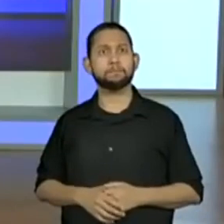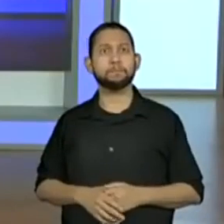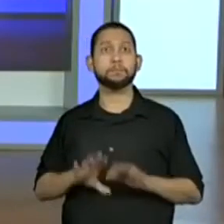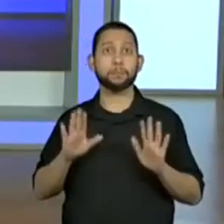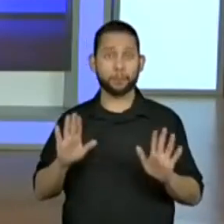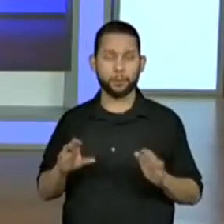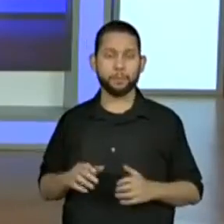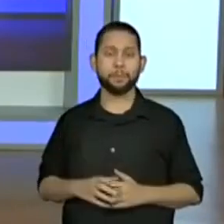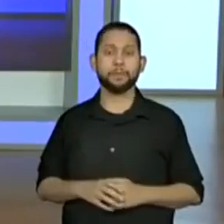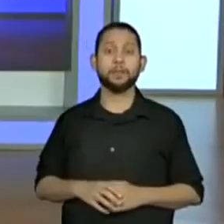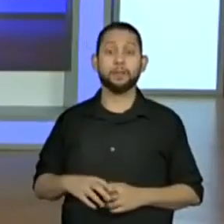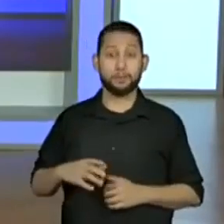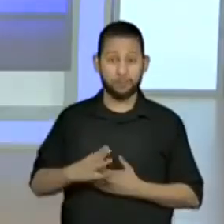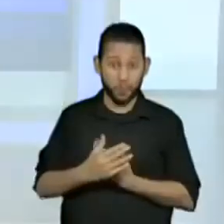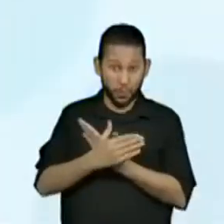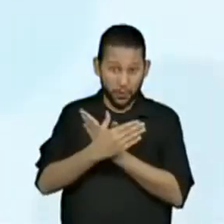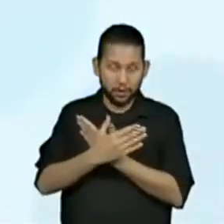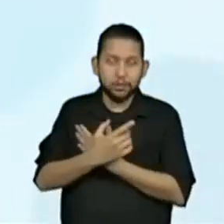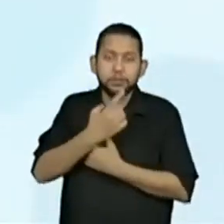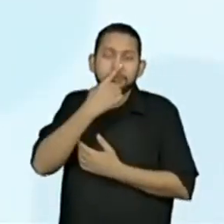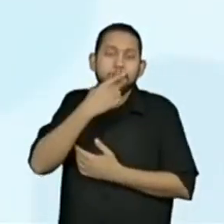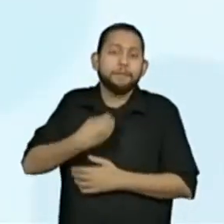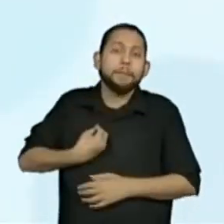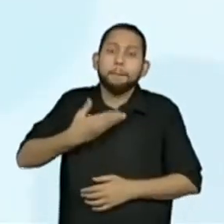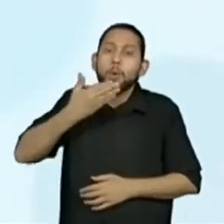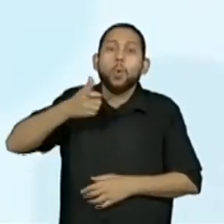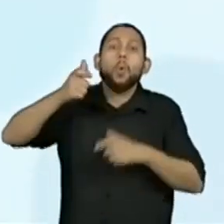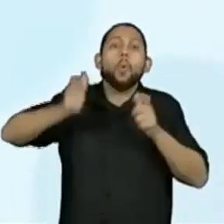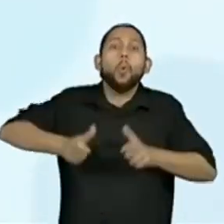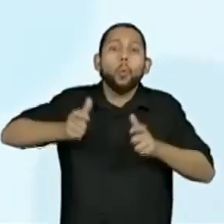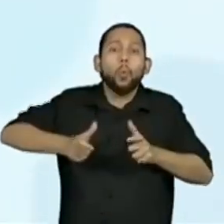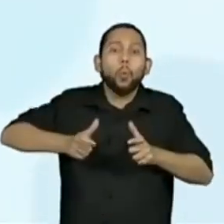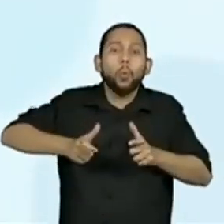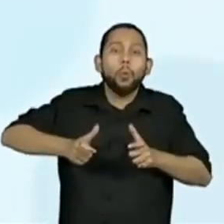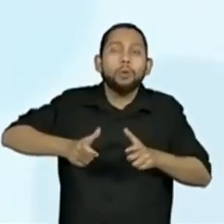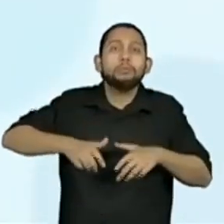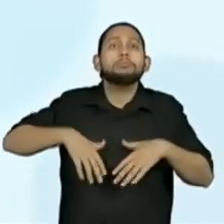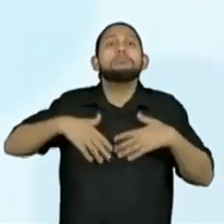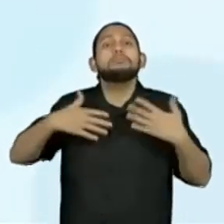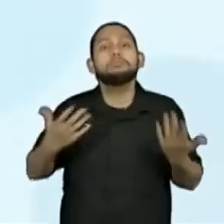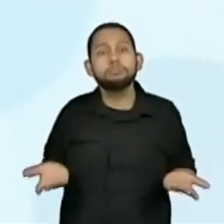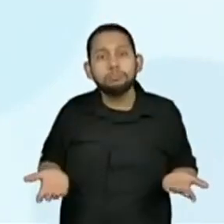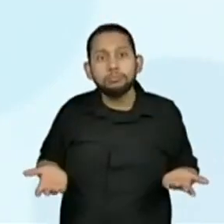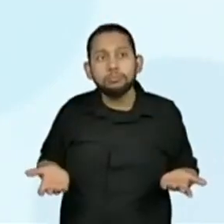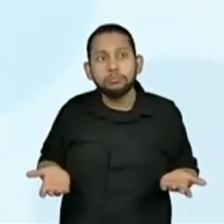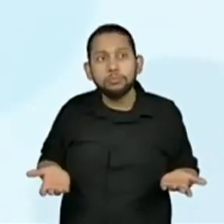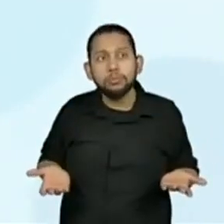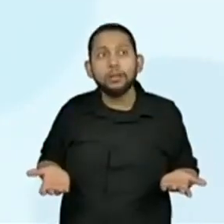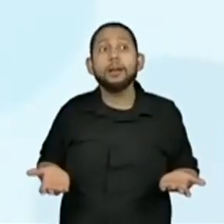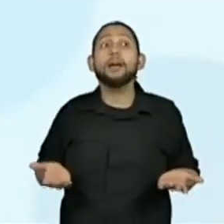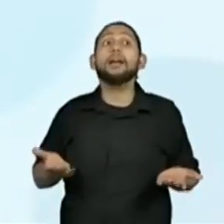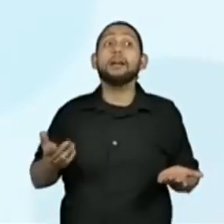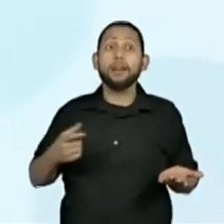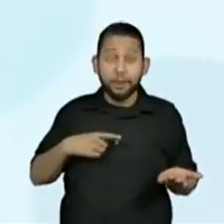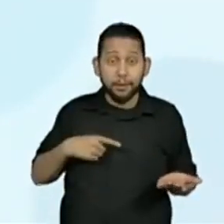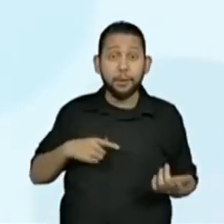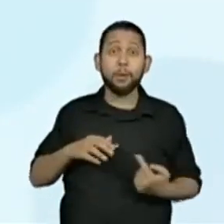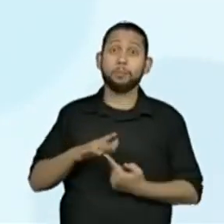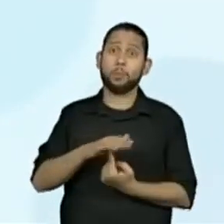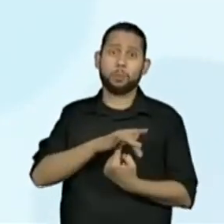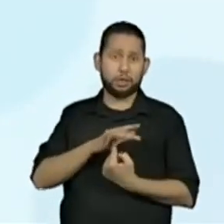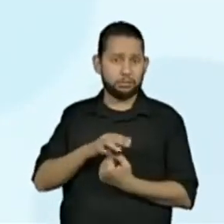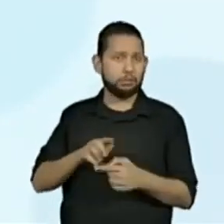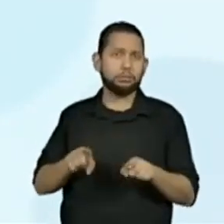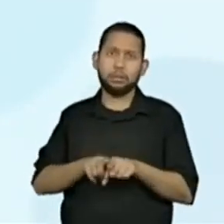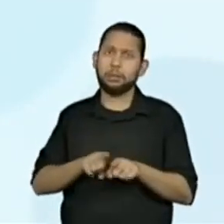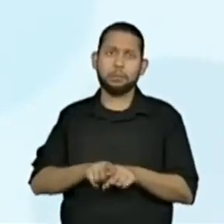apesar de viverem melhor em ambientes como, qual será as informações que mais se encaixam aqui, as